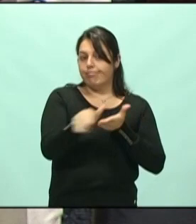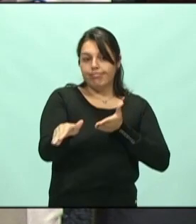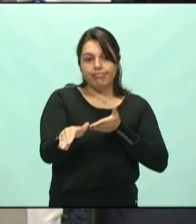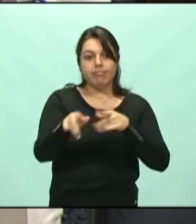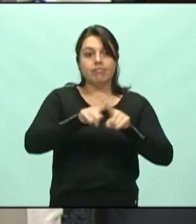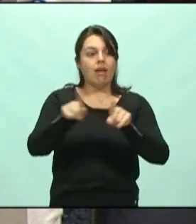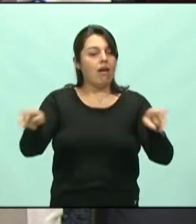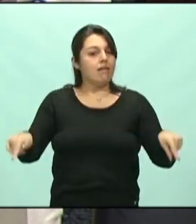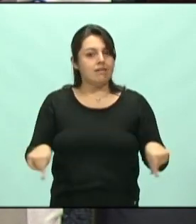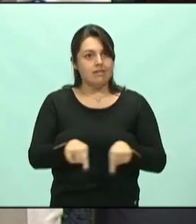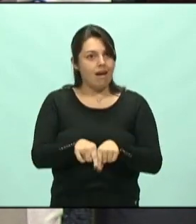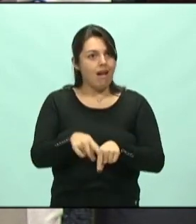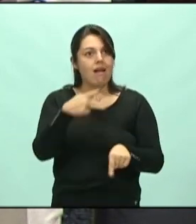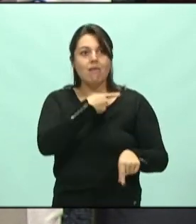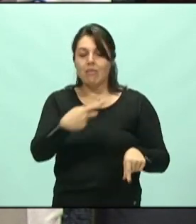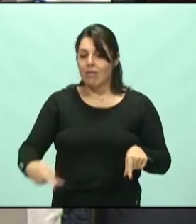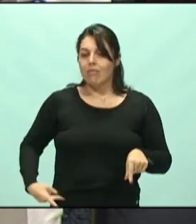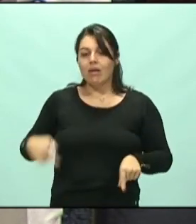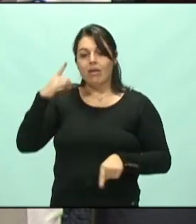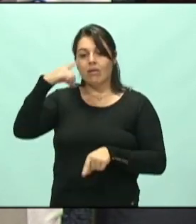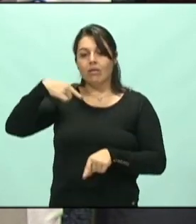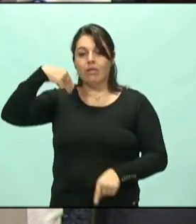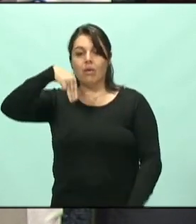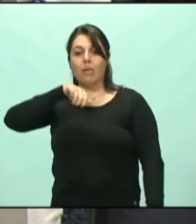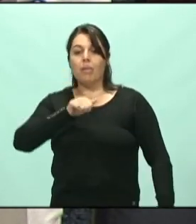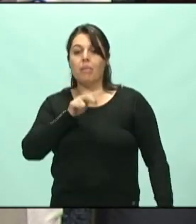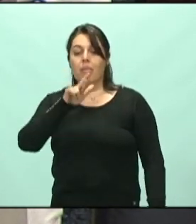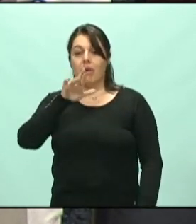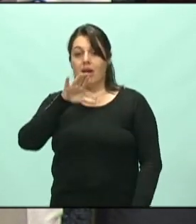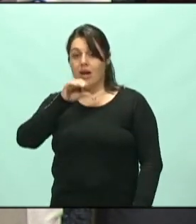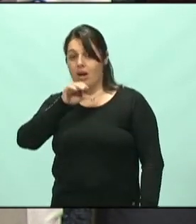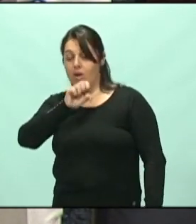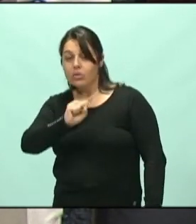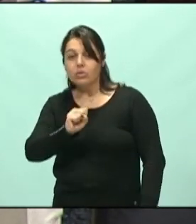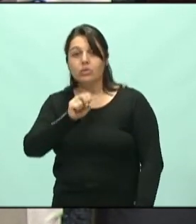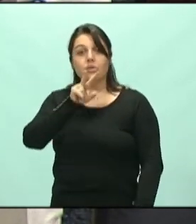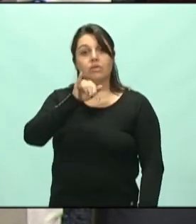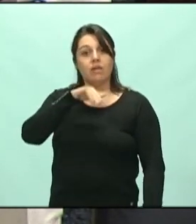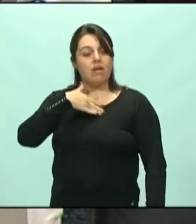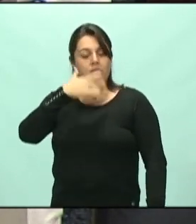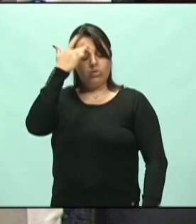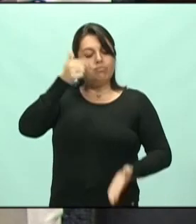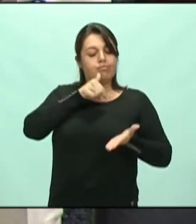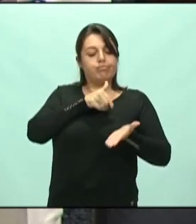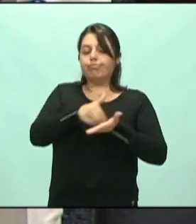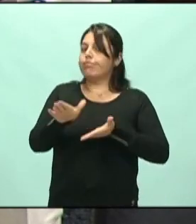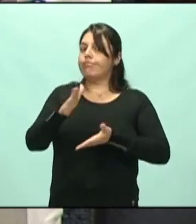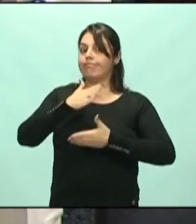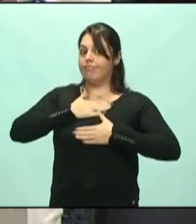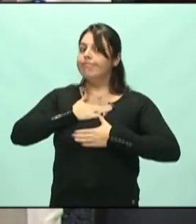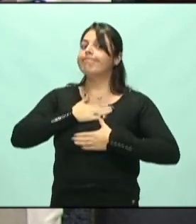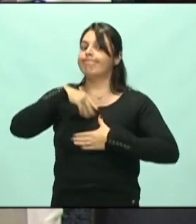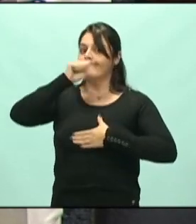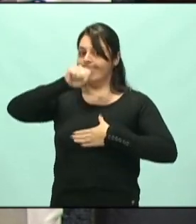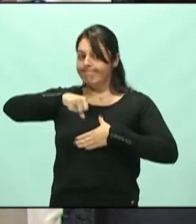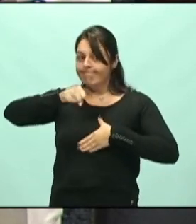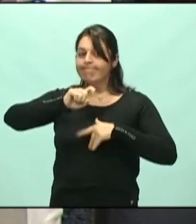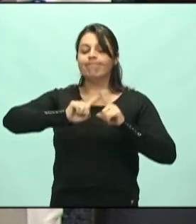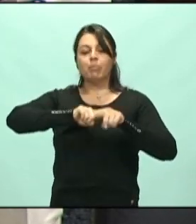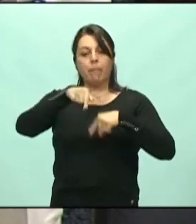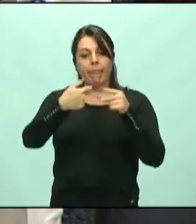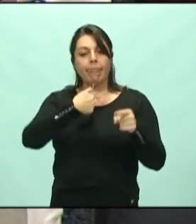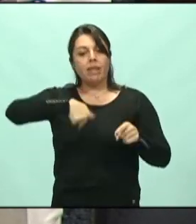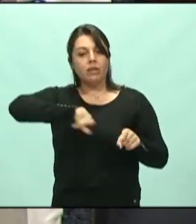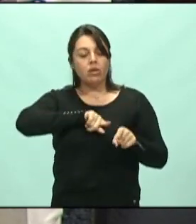da sala da presidência pelo deputado Marcos Vieira. Eu fui expulso, sim. E, depois, a nossa